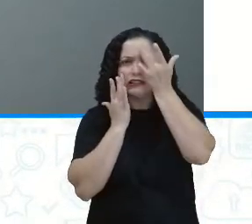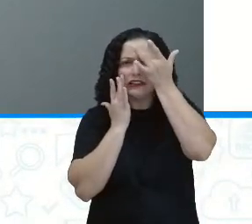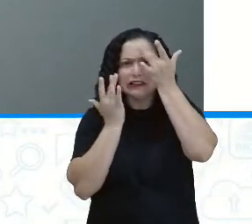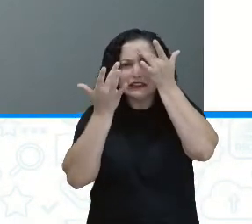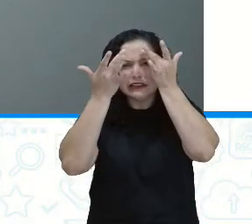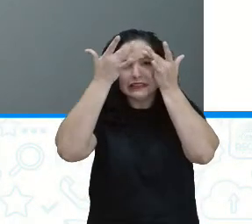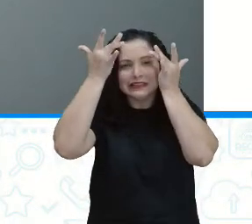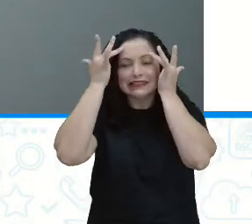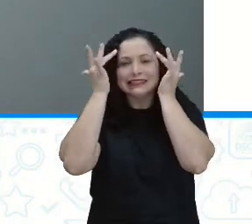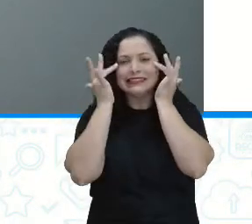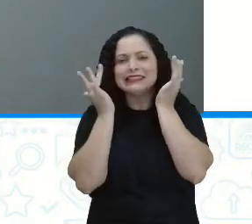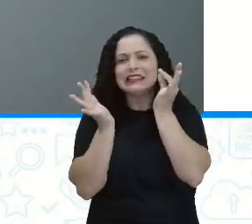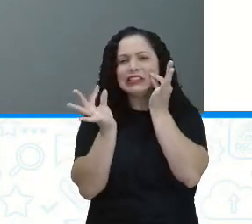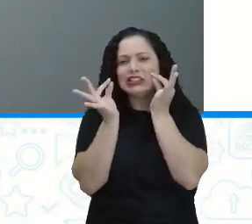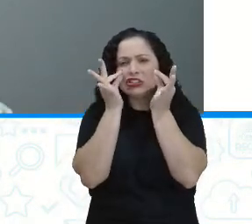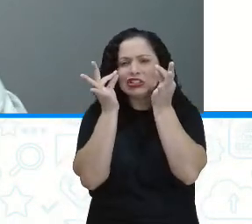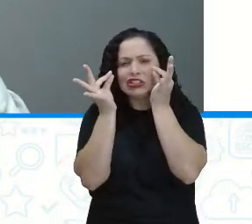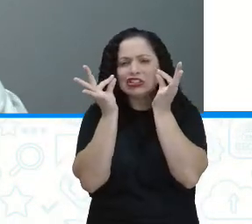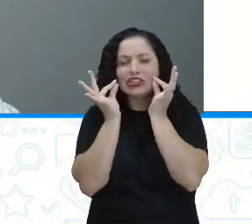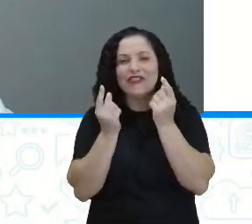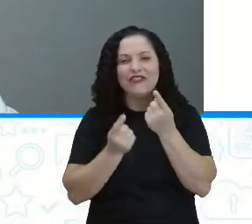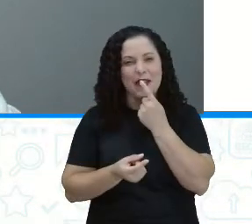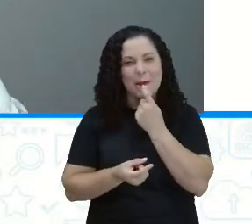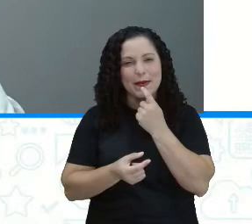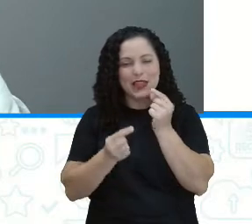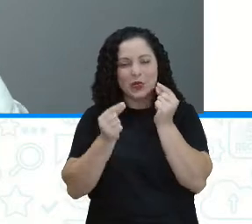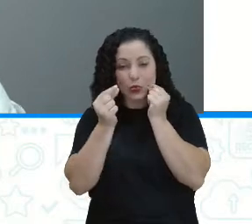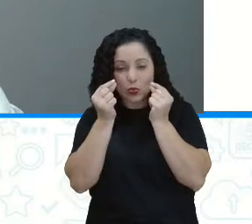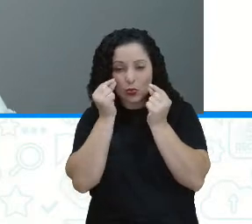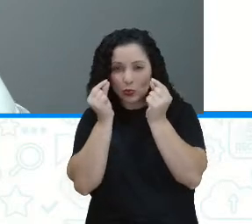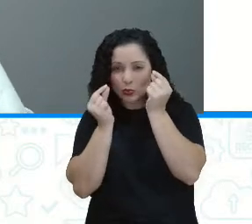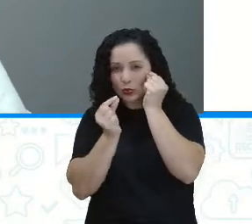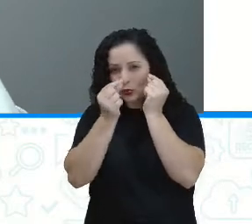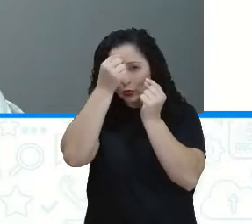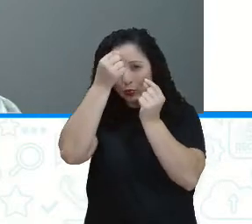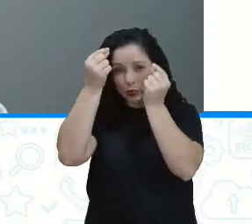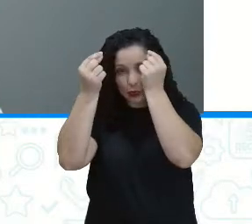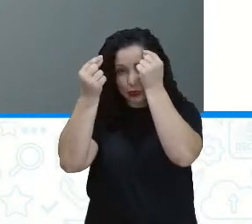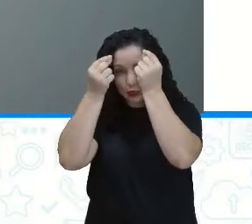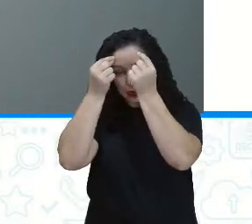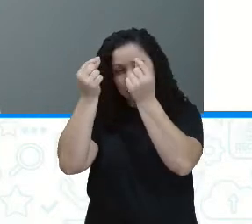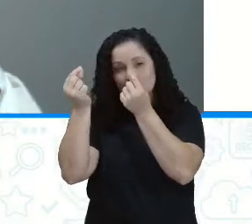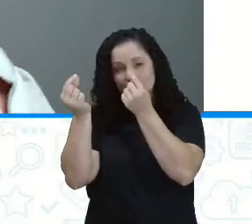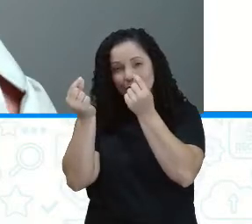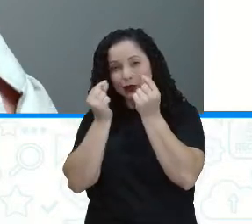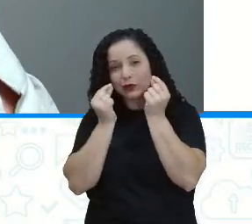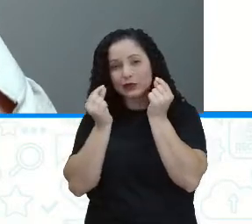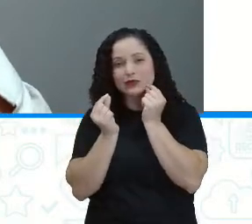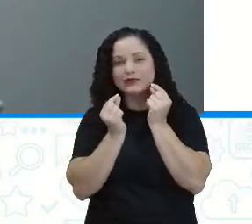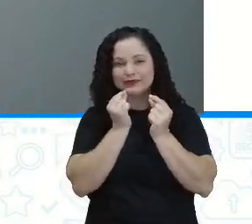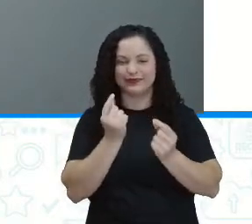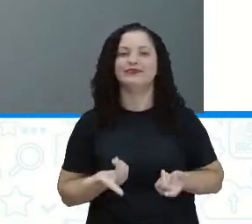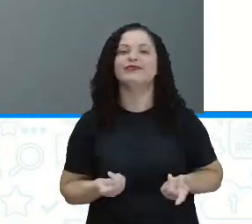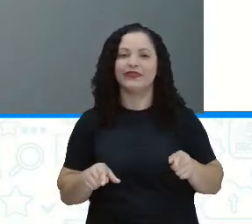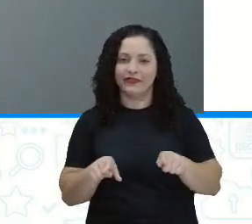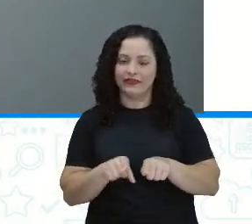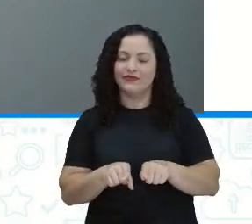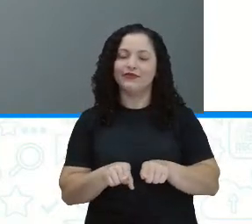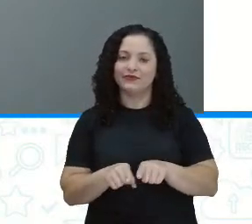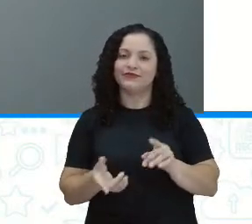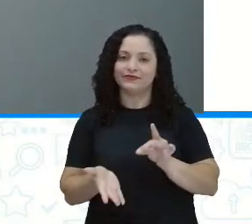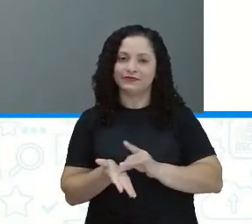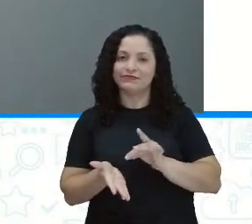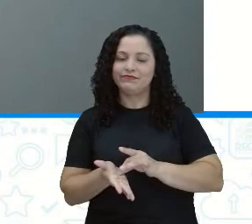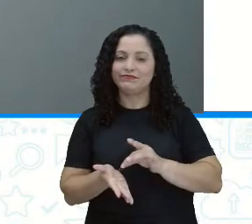espinhas, aquele vermelho que aparece na pele, parece que a pele está irritada. Que é aí